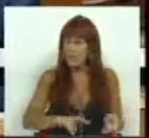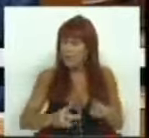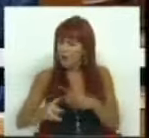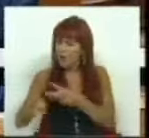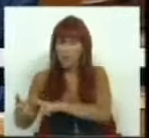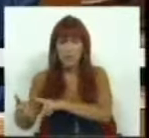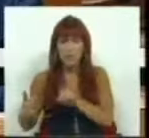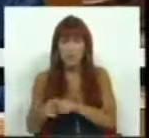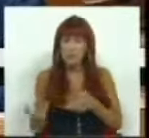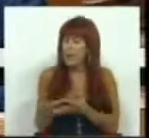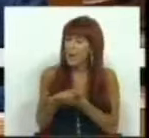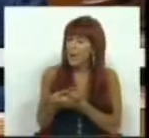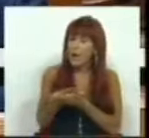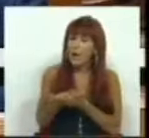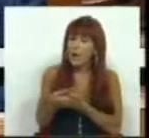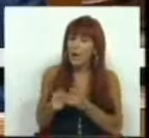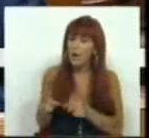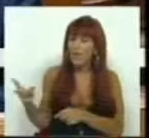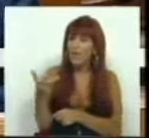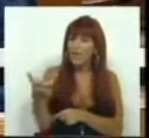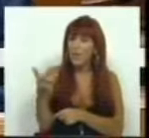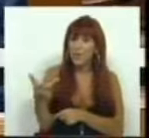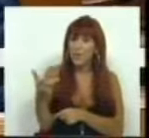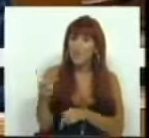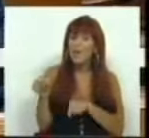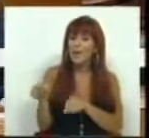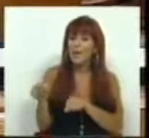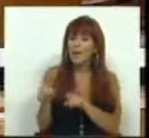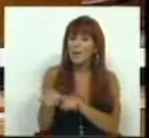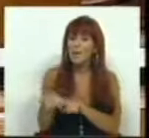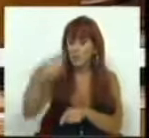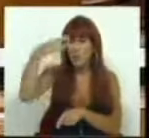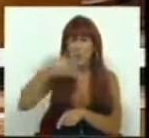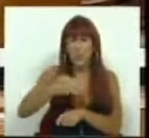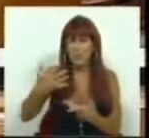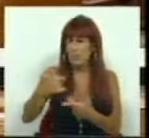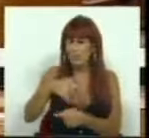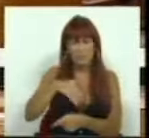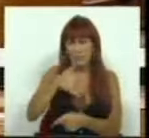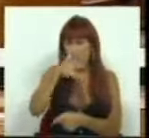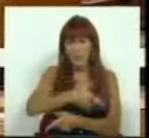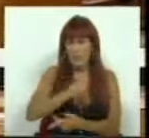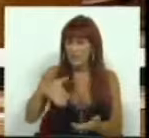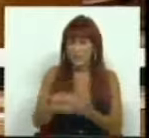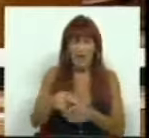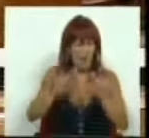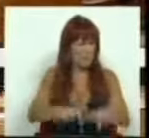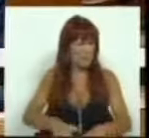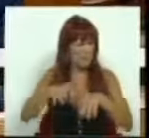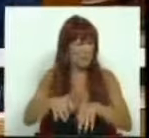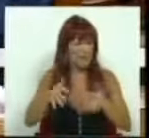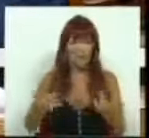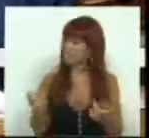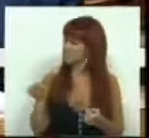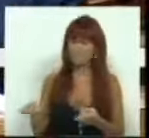alterações negociadas com a Troika. Esse é um comportamento lamentável para com o Parlamento.